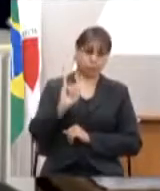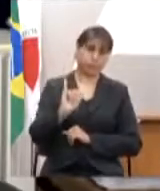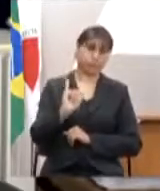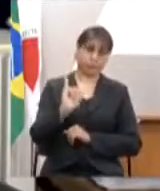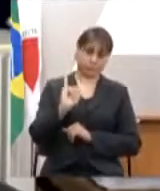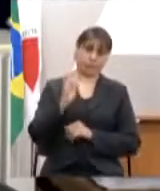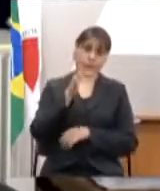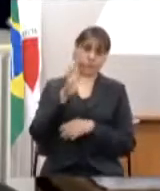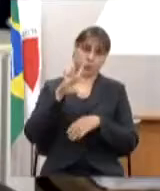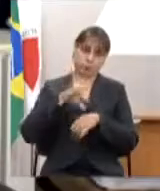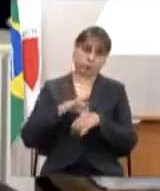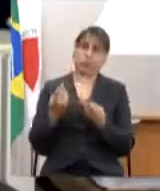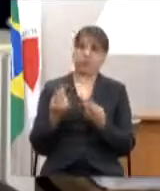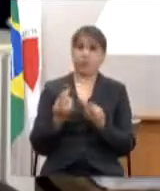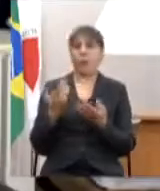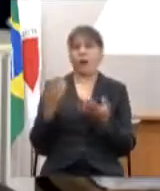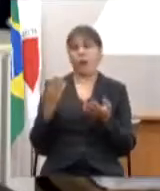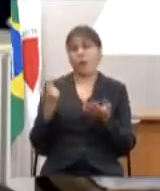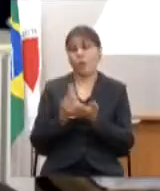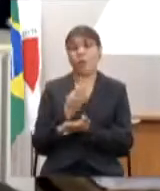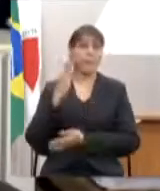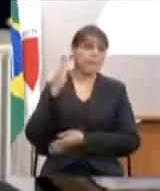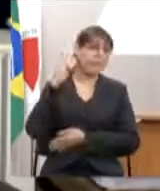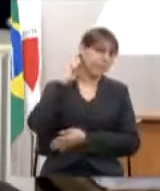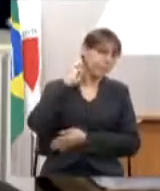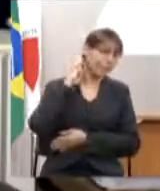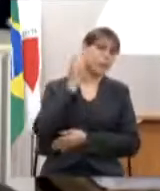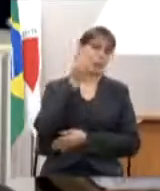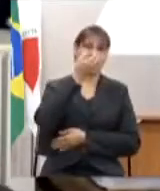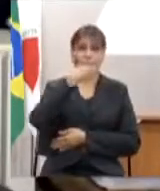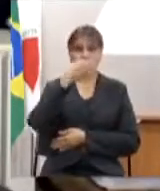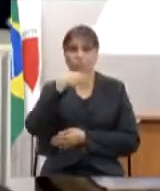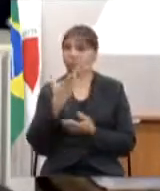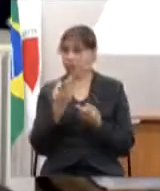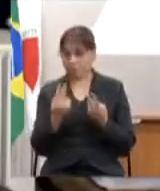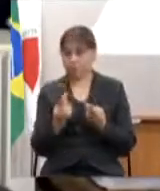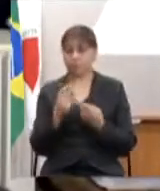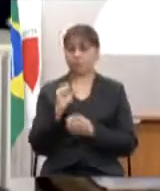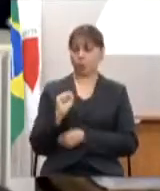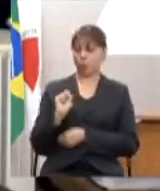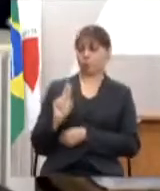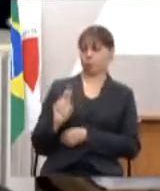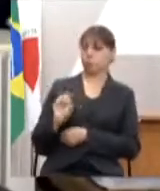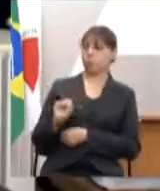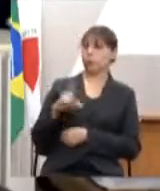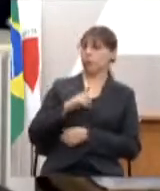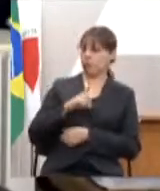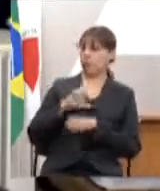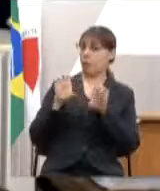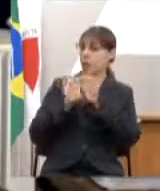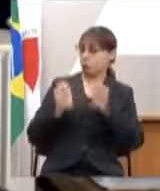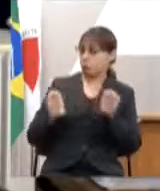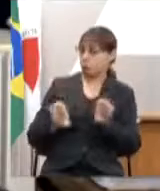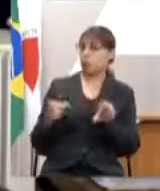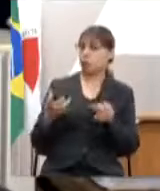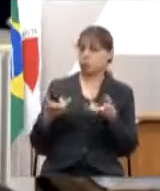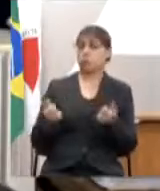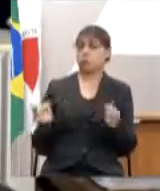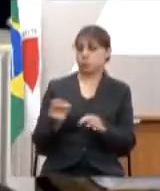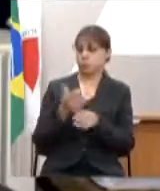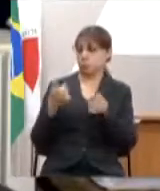demais vacinas, meningite, gripe, entre outros, ou seja, o SUS tem uma estrutura muito bem definida